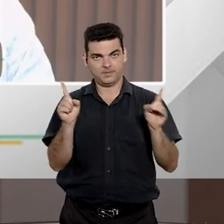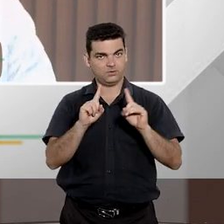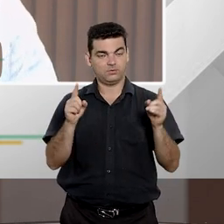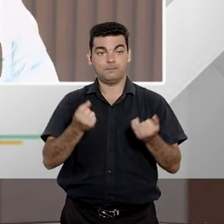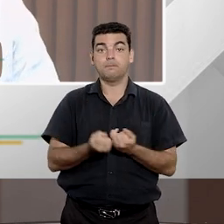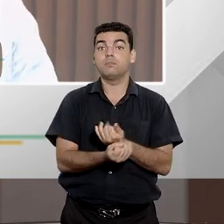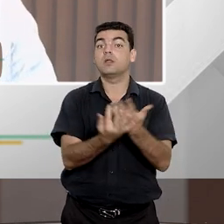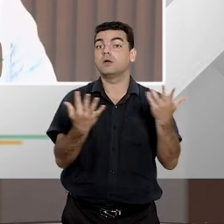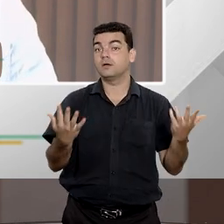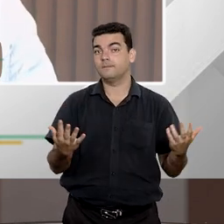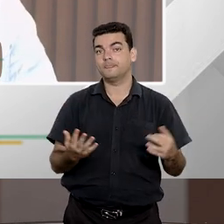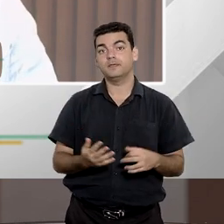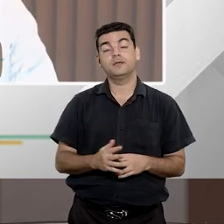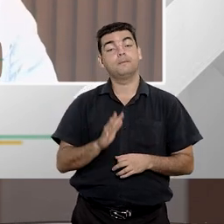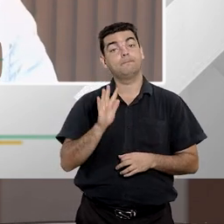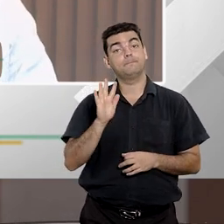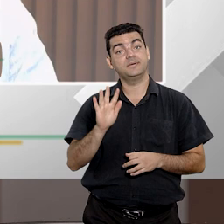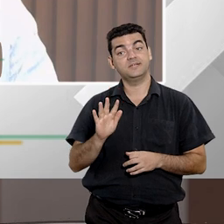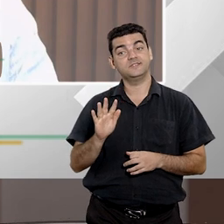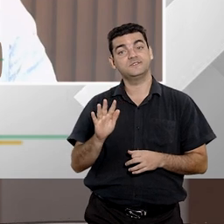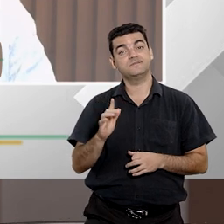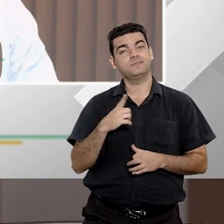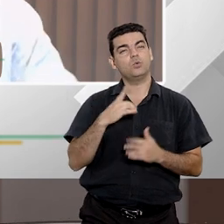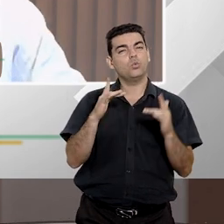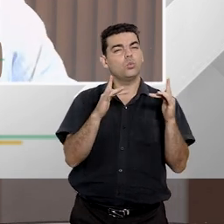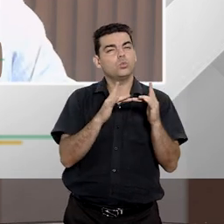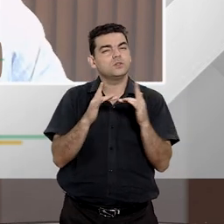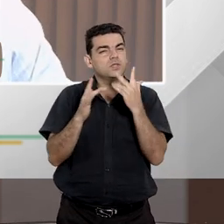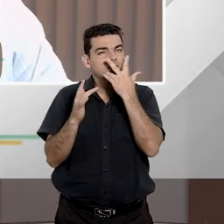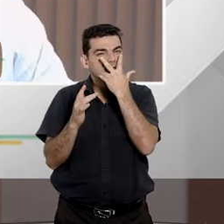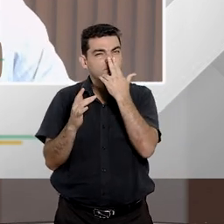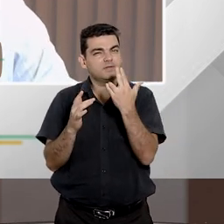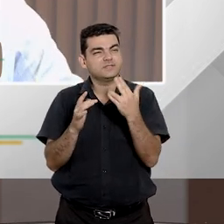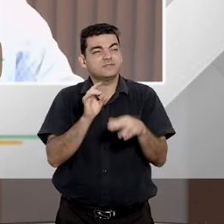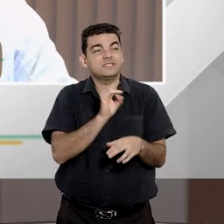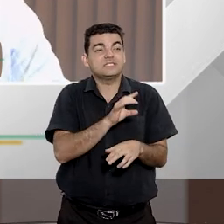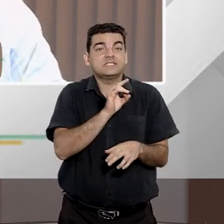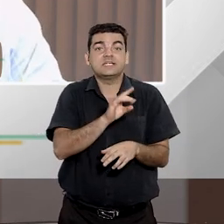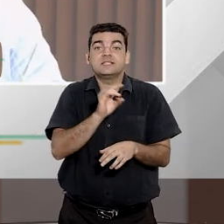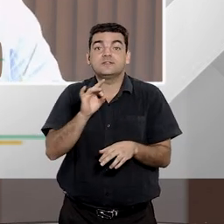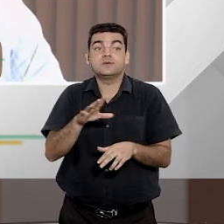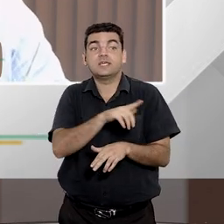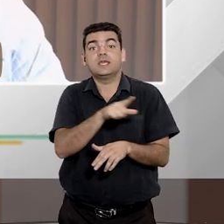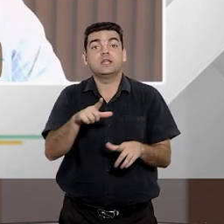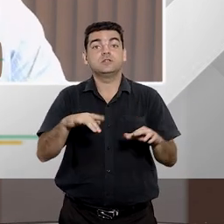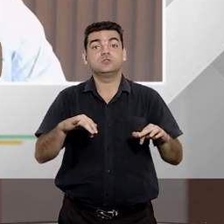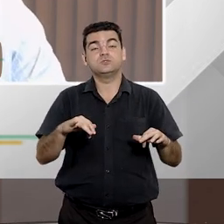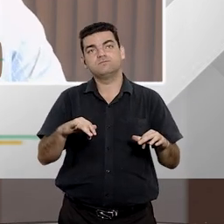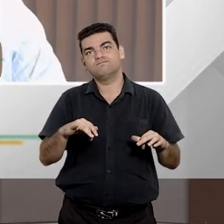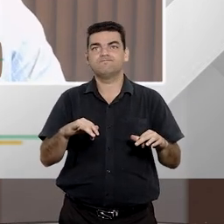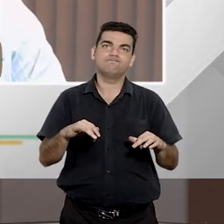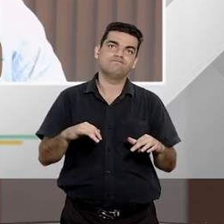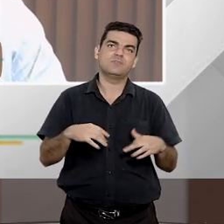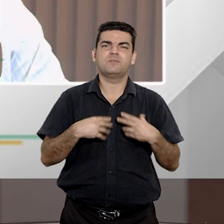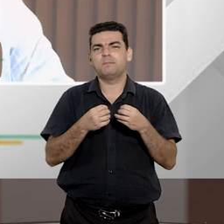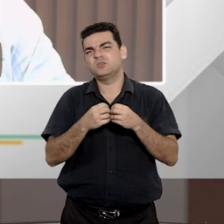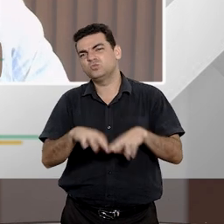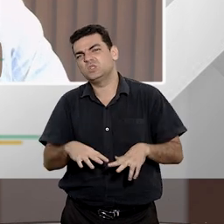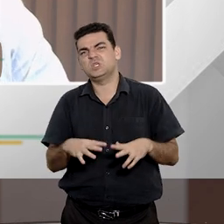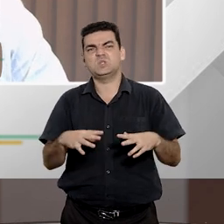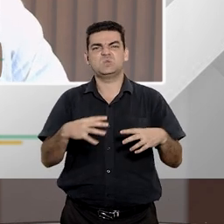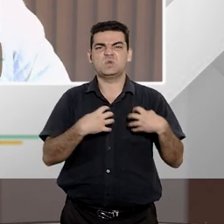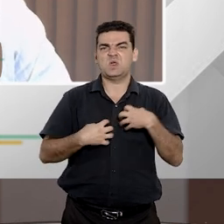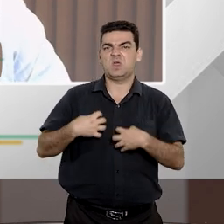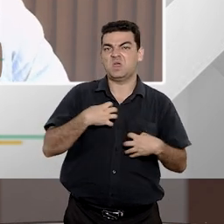só, mas ele tem uma relação desses indivíduos que sofreram uma bala ao seu direito